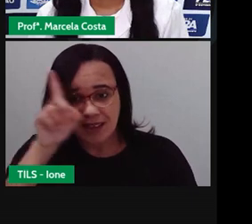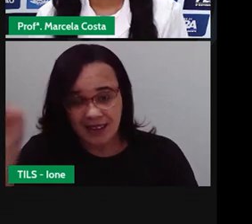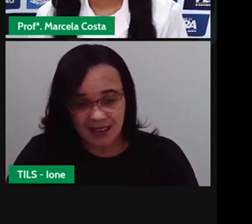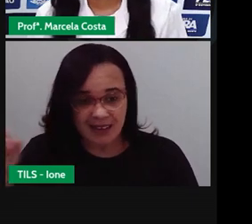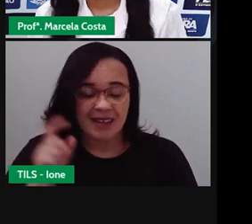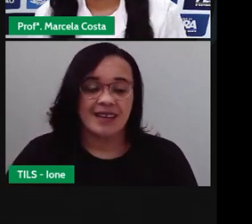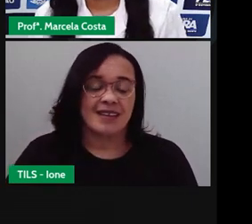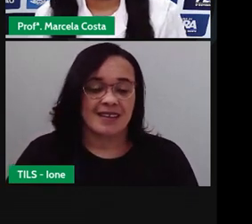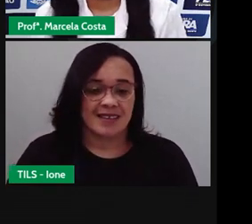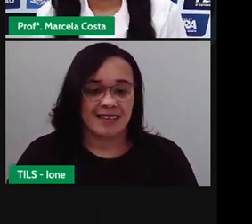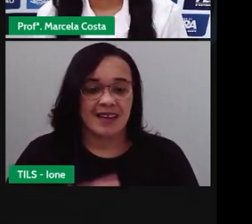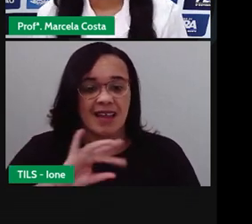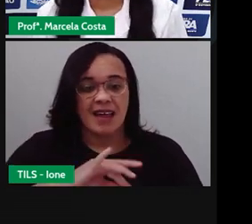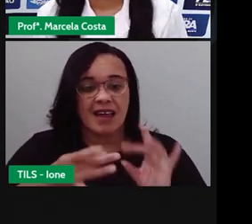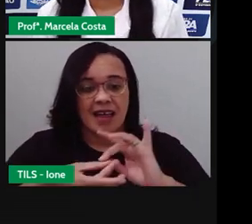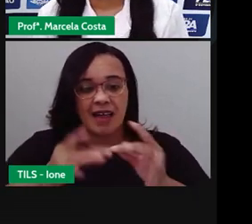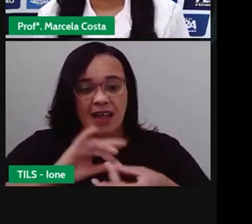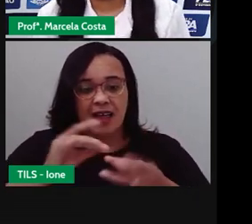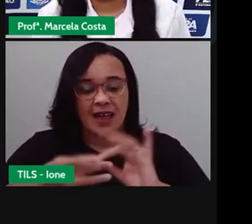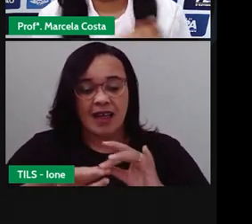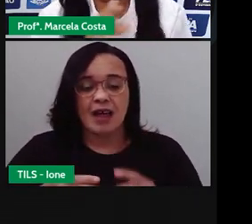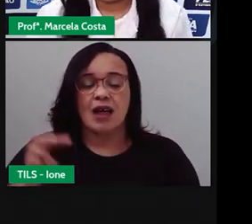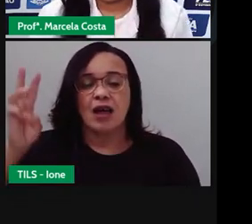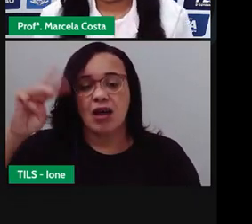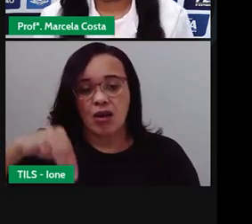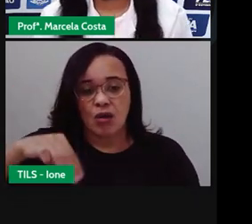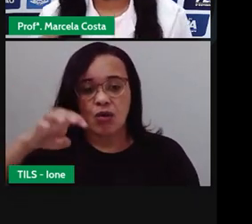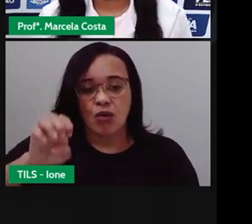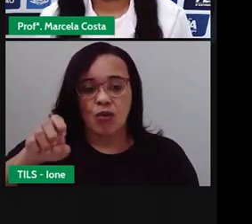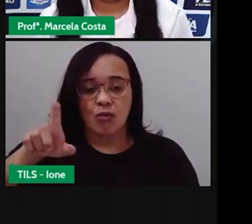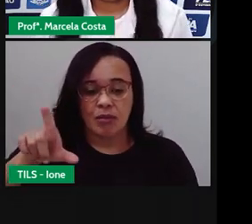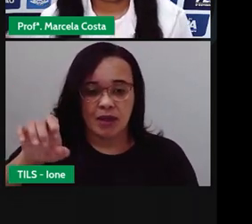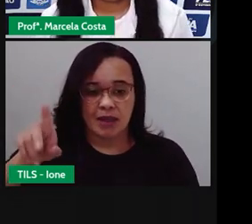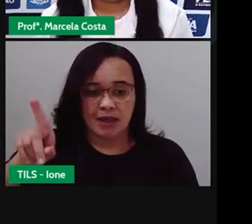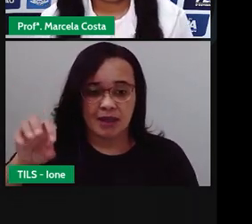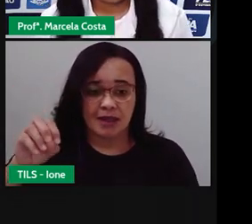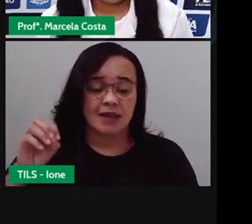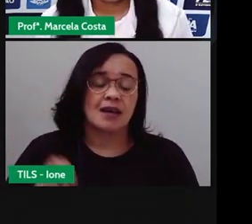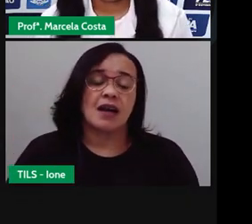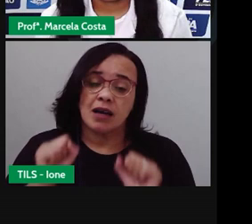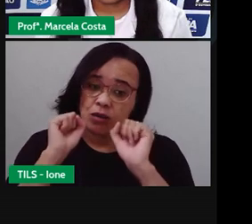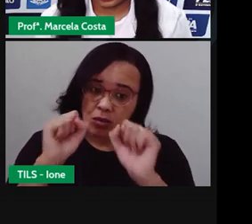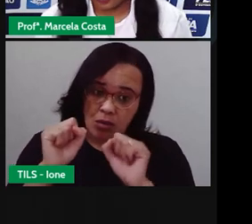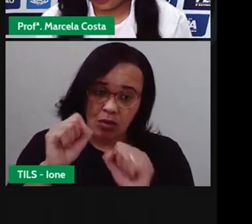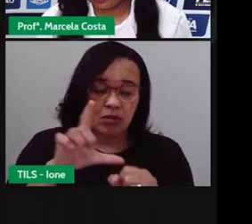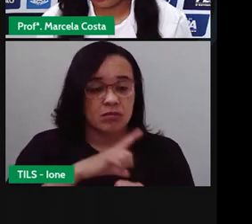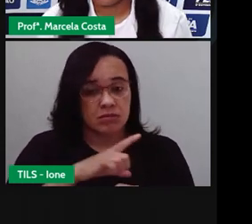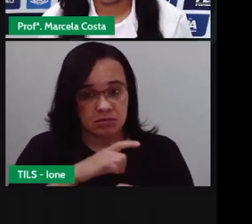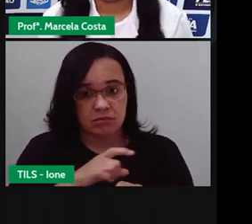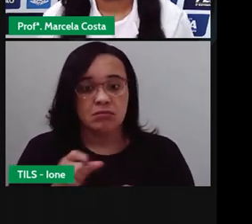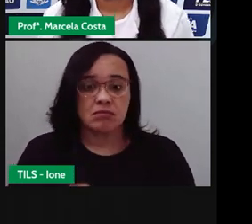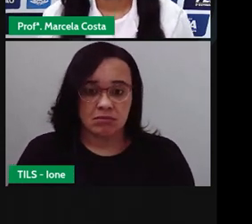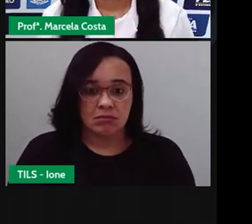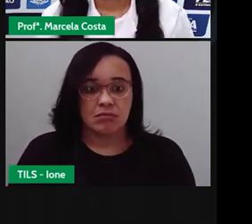onde você encontra barracas ali onde tem de cordeus.